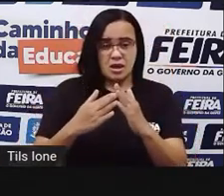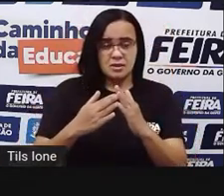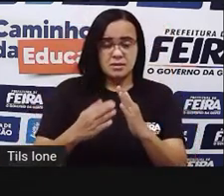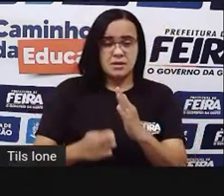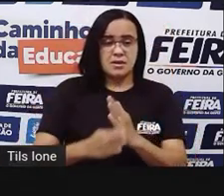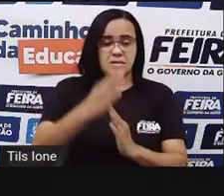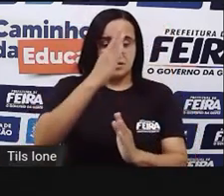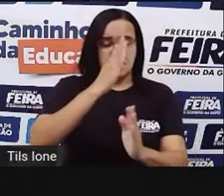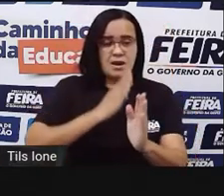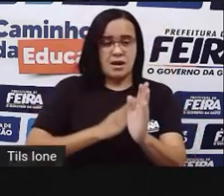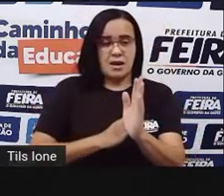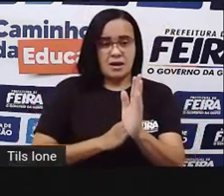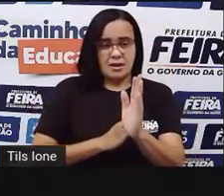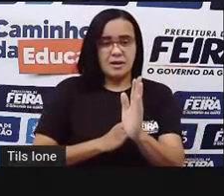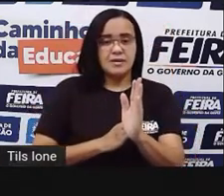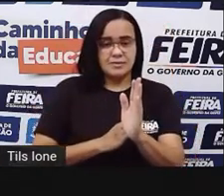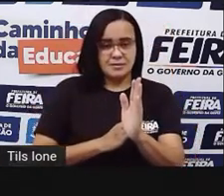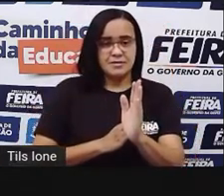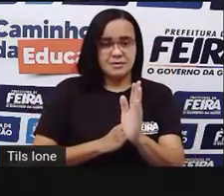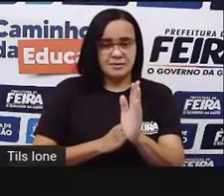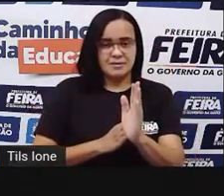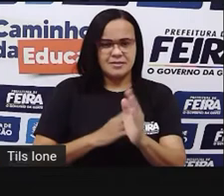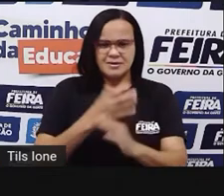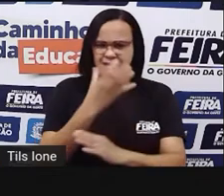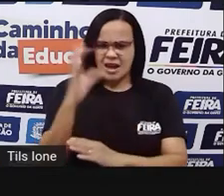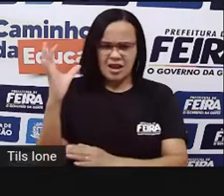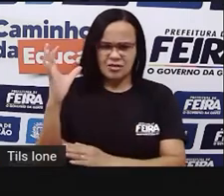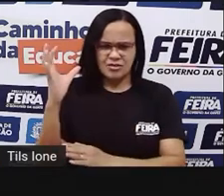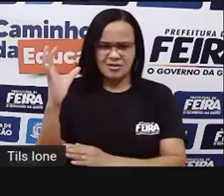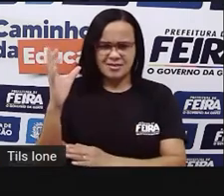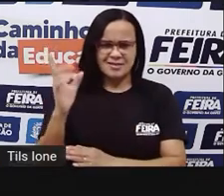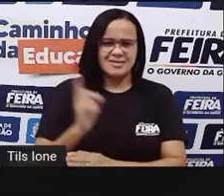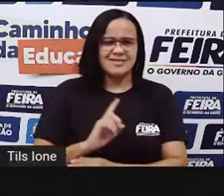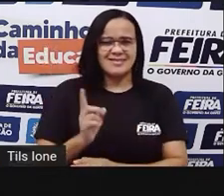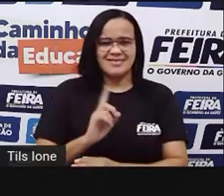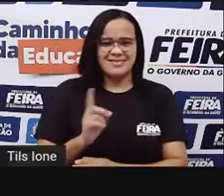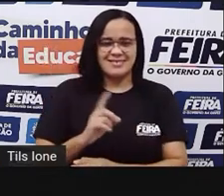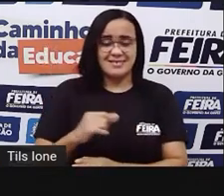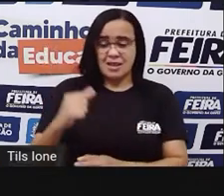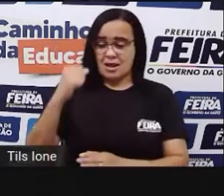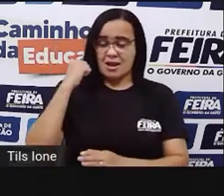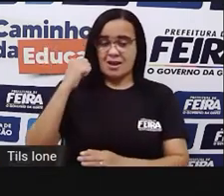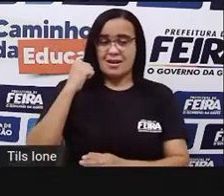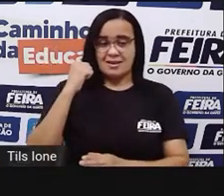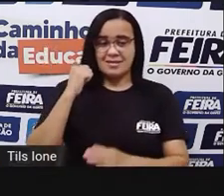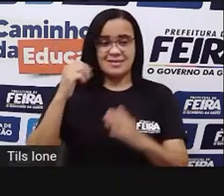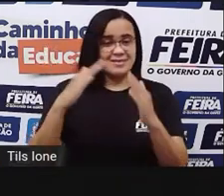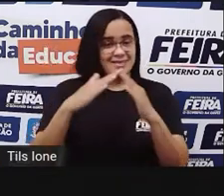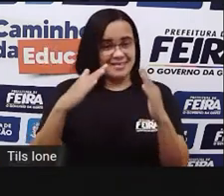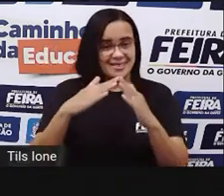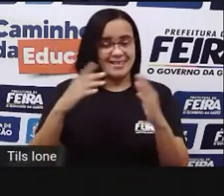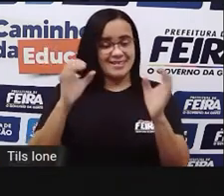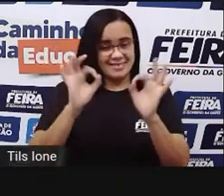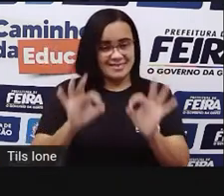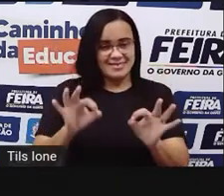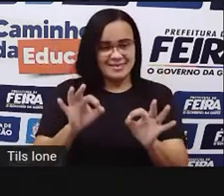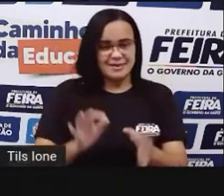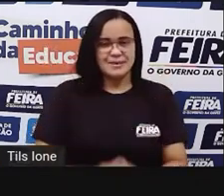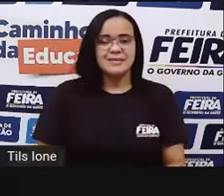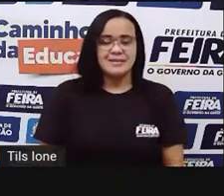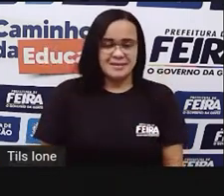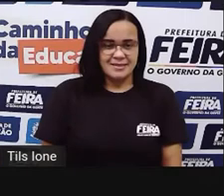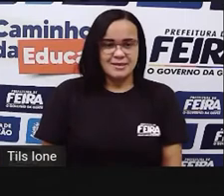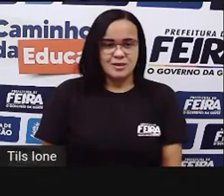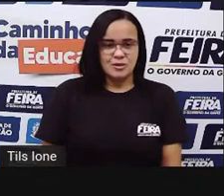Posso colocar aqui na árvore? Não, né? Nenhum dos lados é atrás, tá certo? Vamos para outro